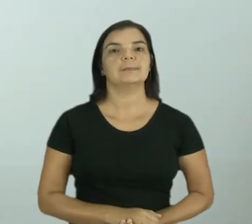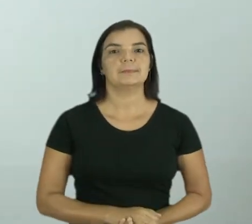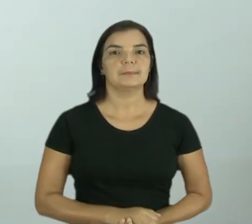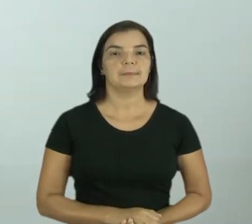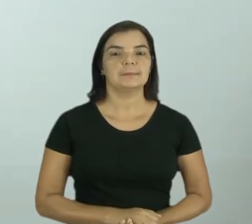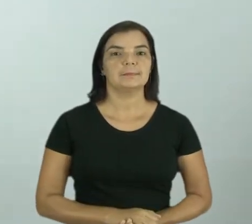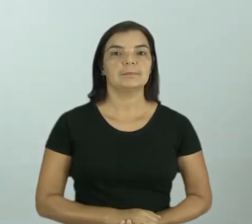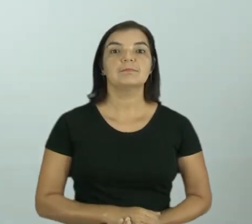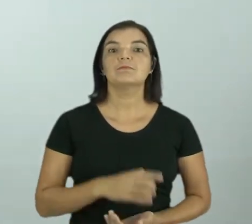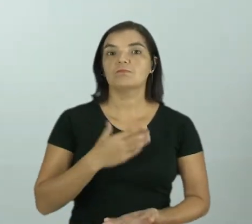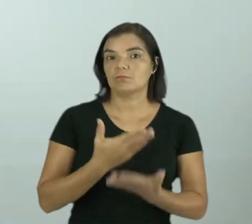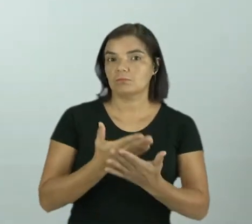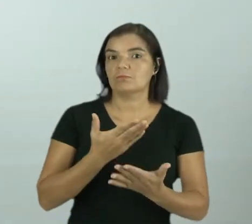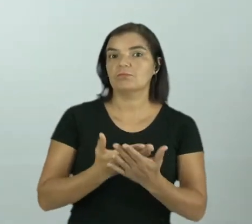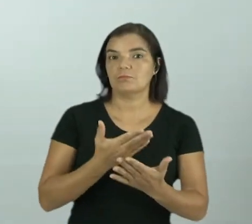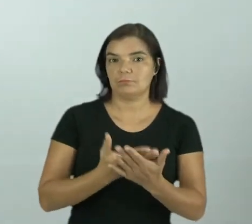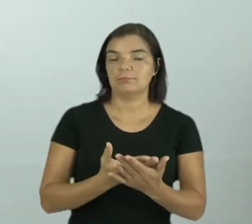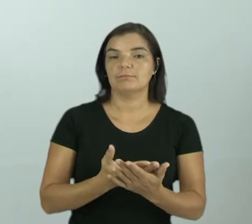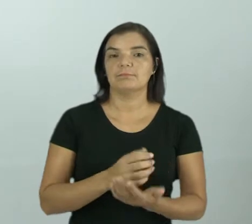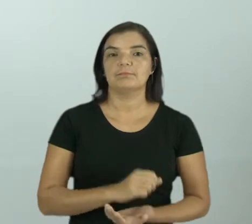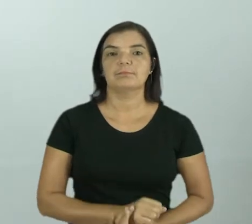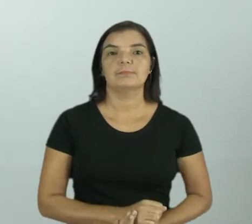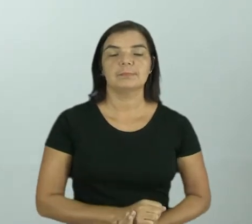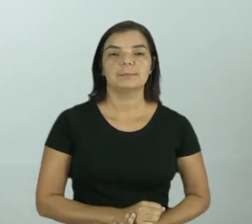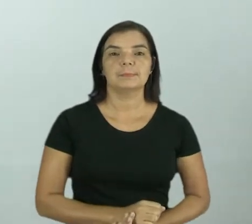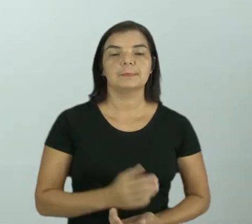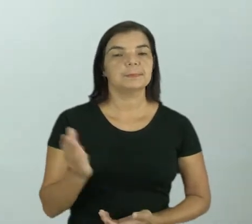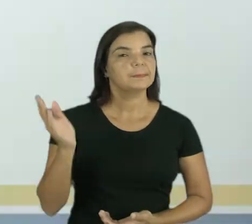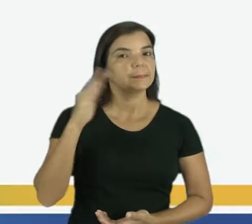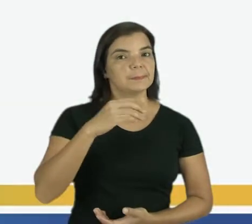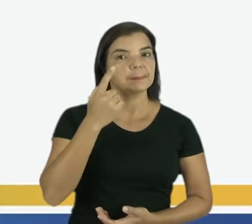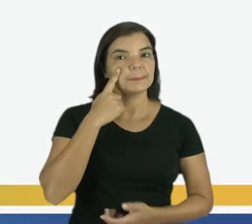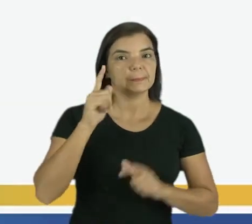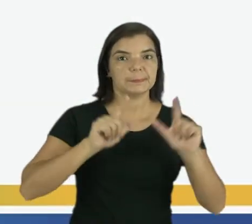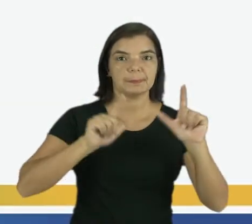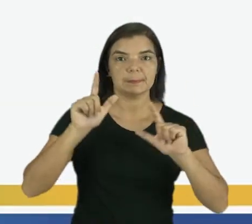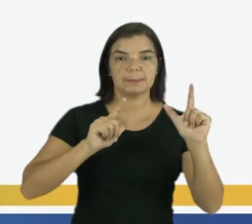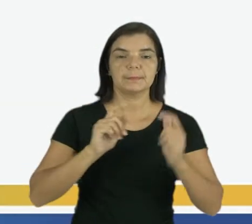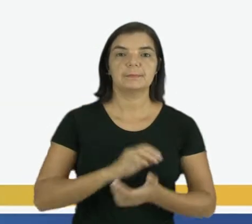estudar mais um pouquinho sobre isso? Acompanhe aí na telinha.